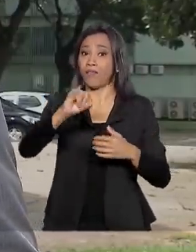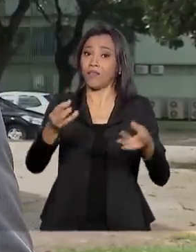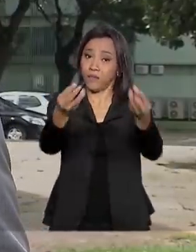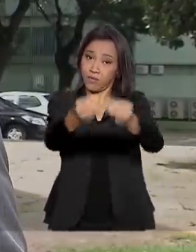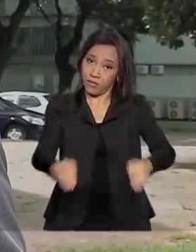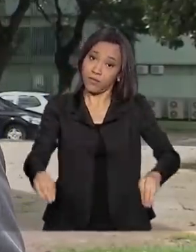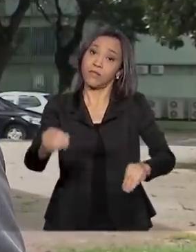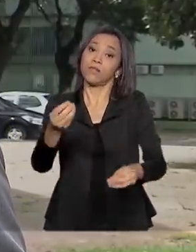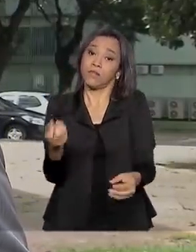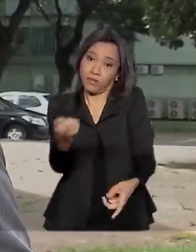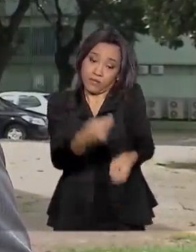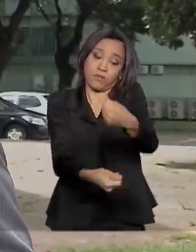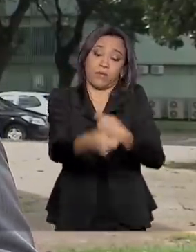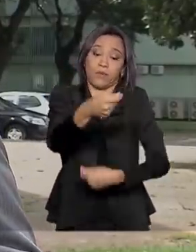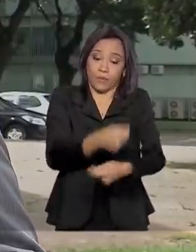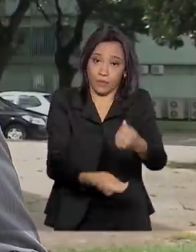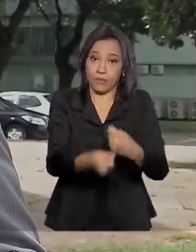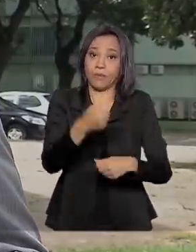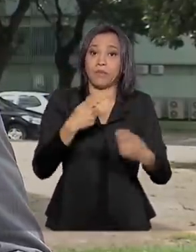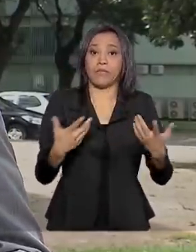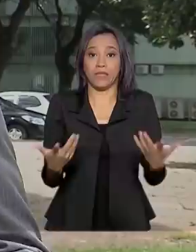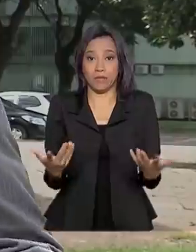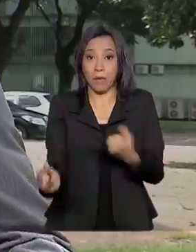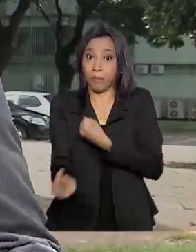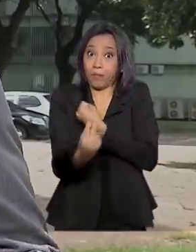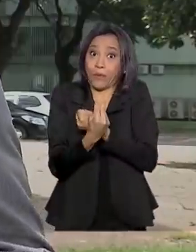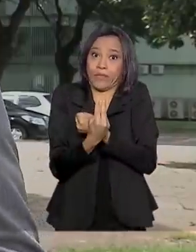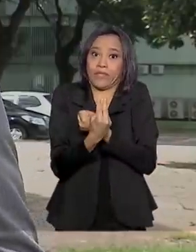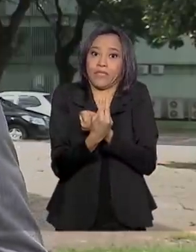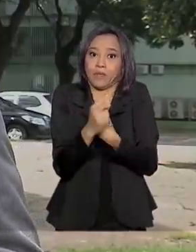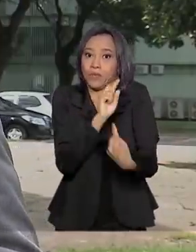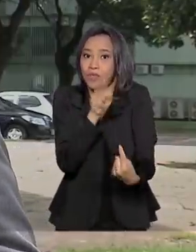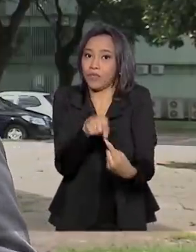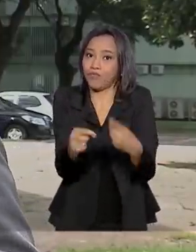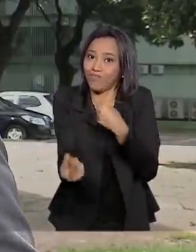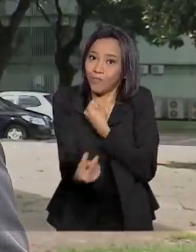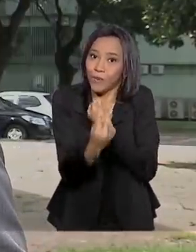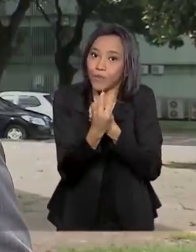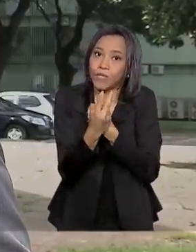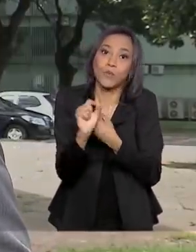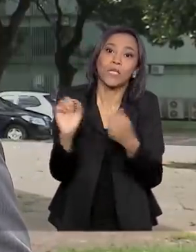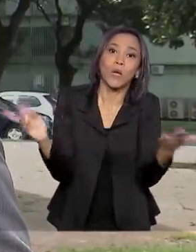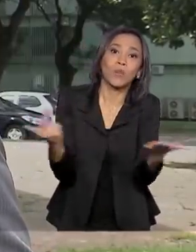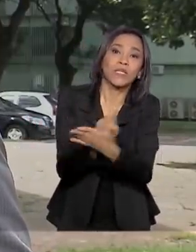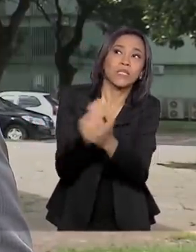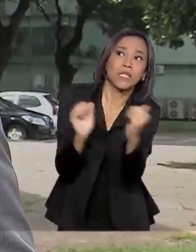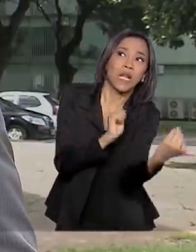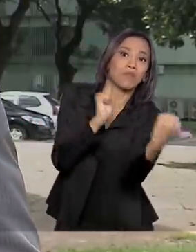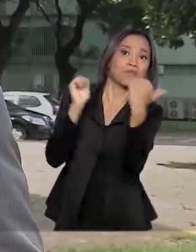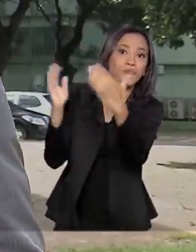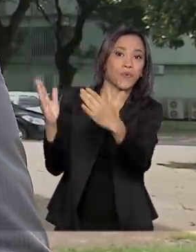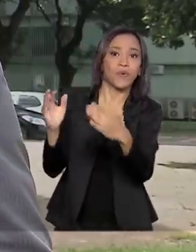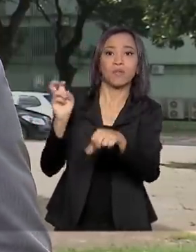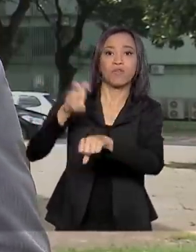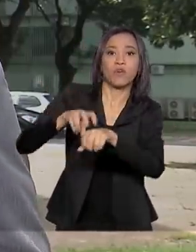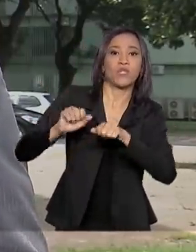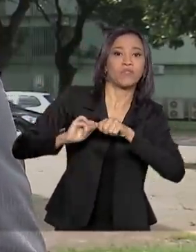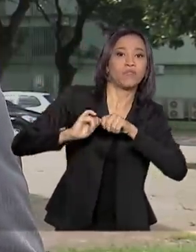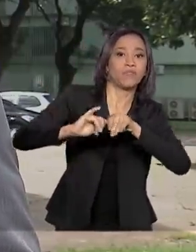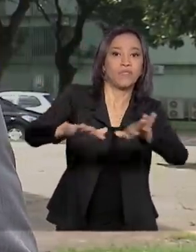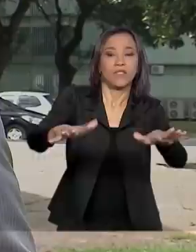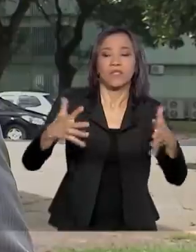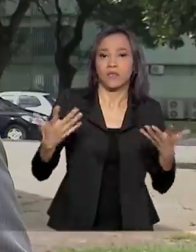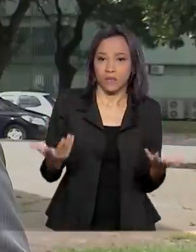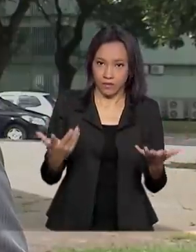e evitar prejuízos, evitar, assim, diminuir os prejuízos possíveis aí com a onda de coronavírus. Ontem, o